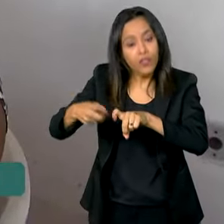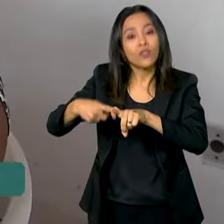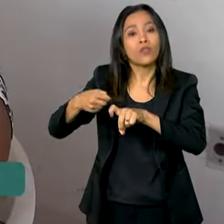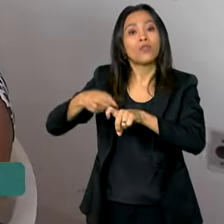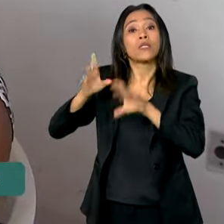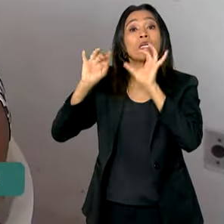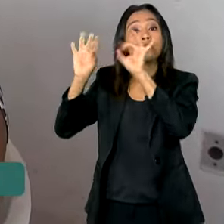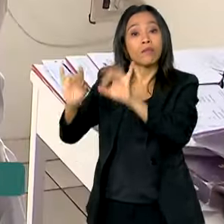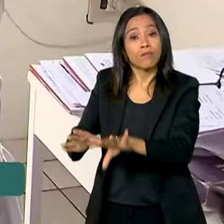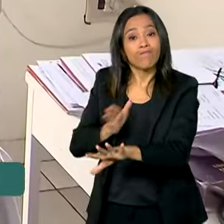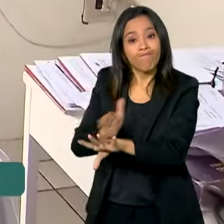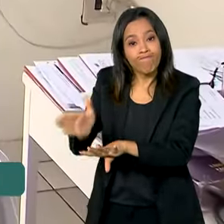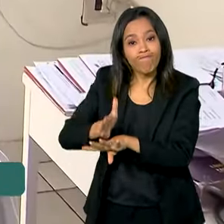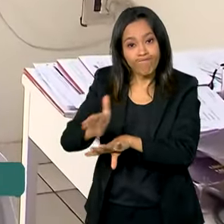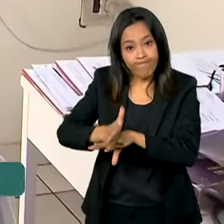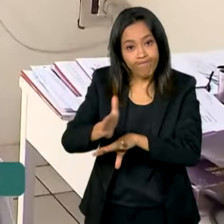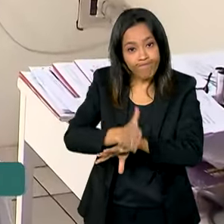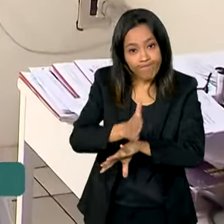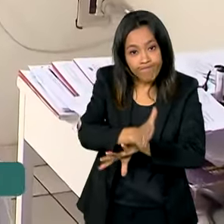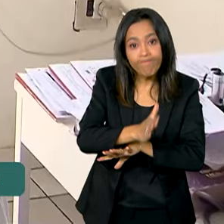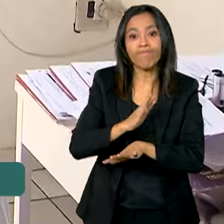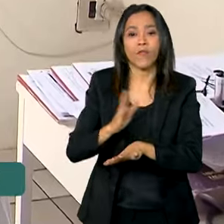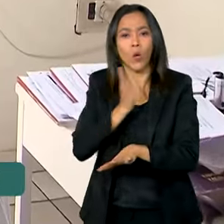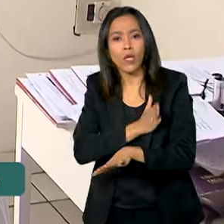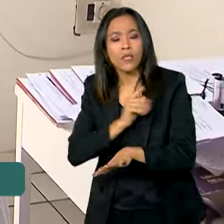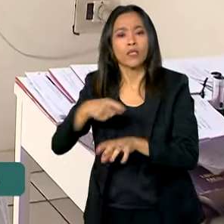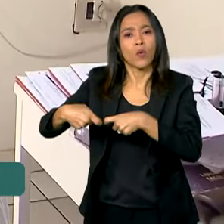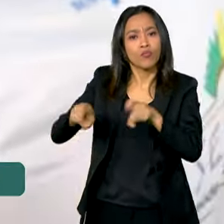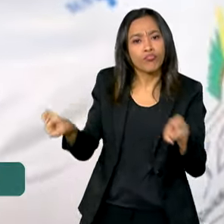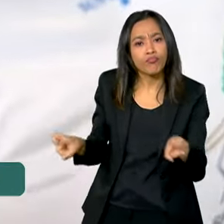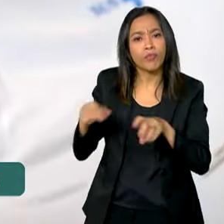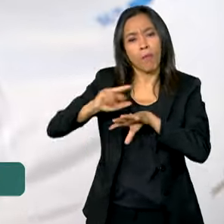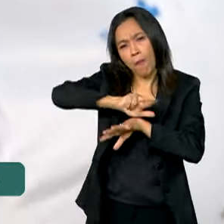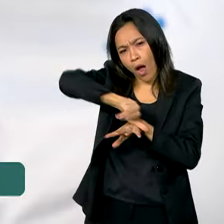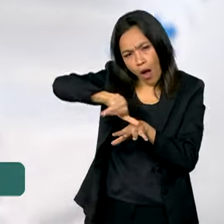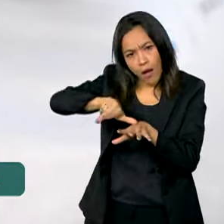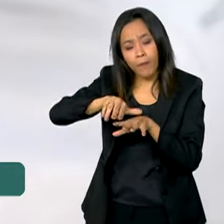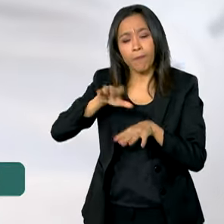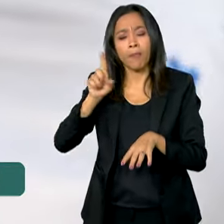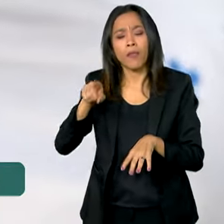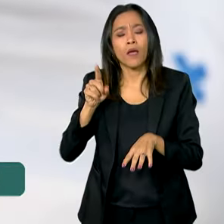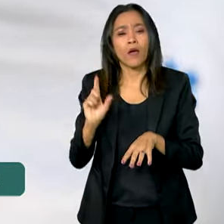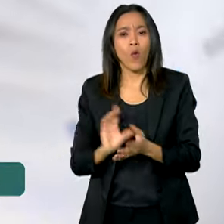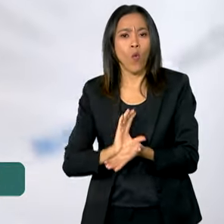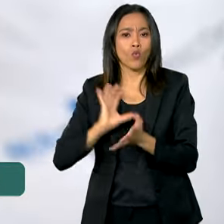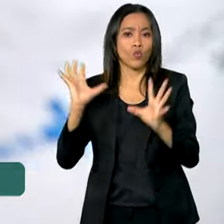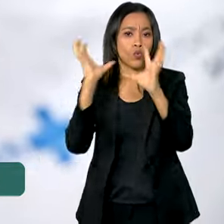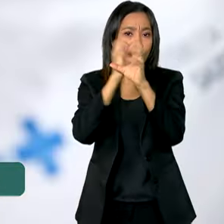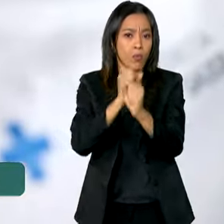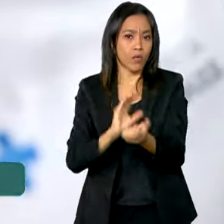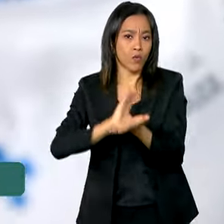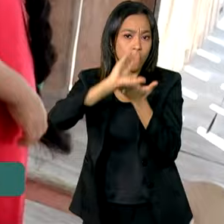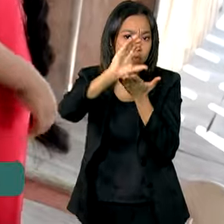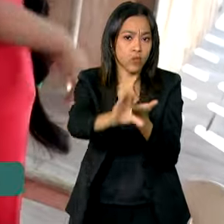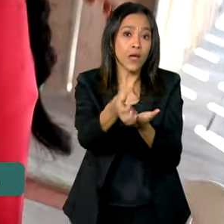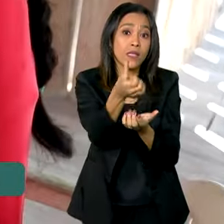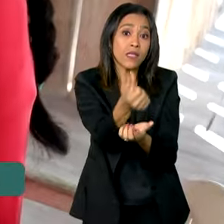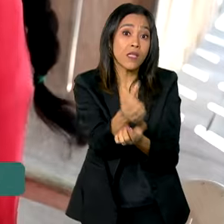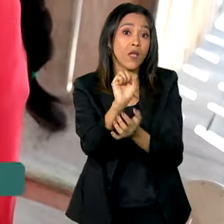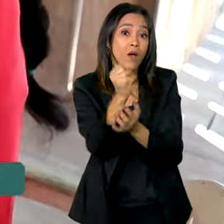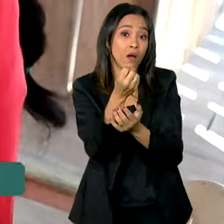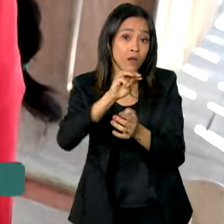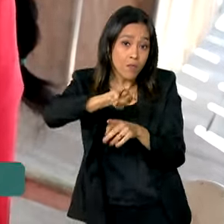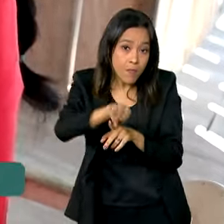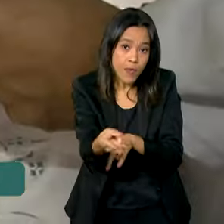especializados. O valor global do Plano de Ação Regional é de mais de 68 milhões de reais.